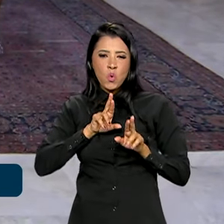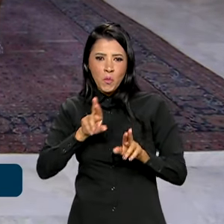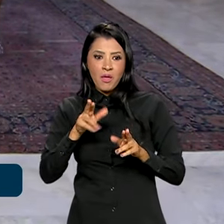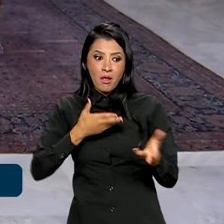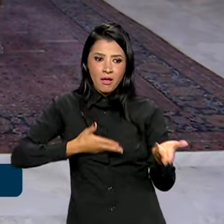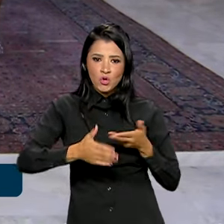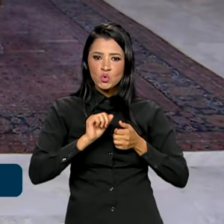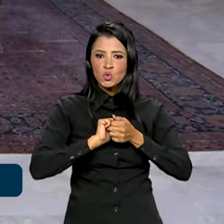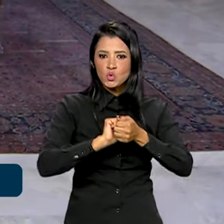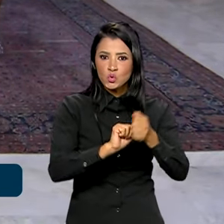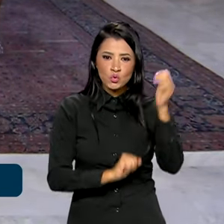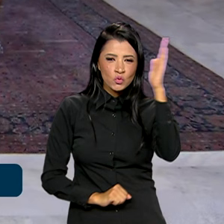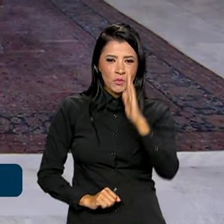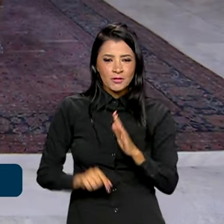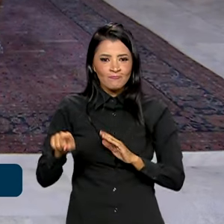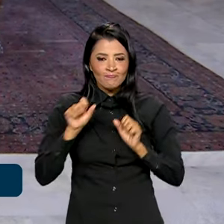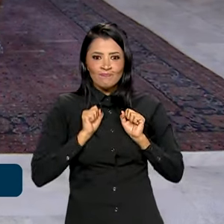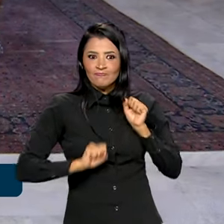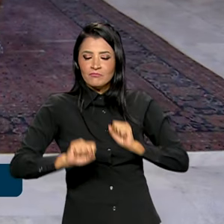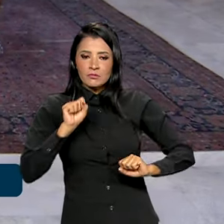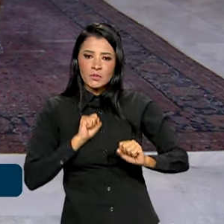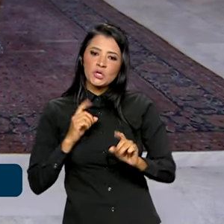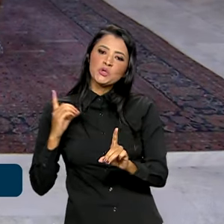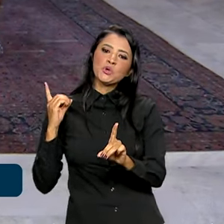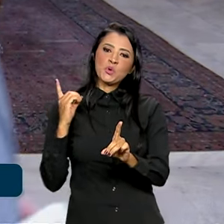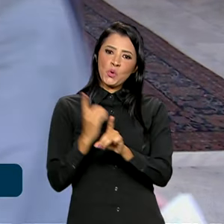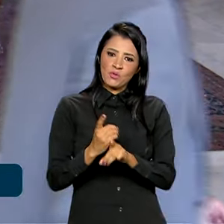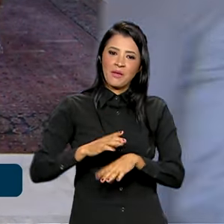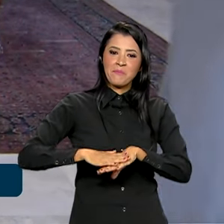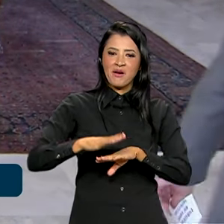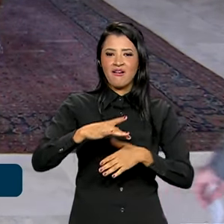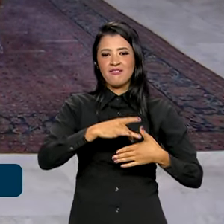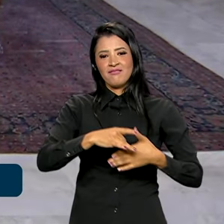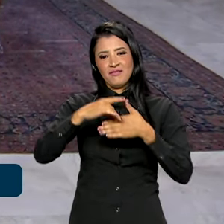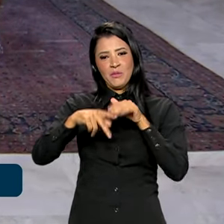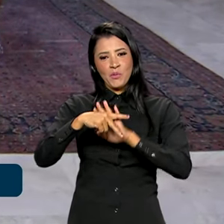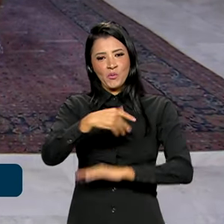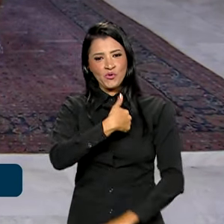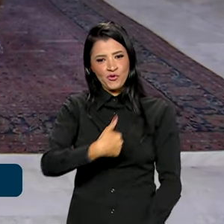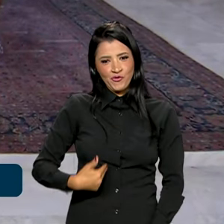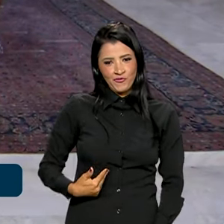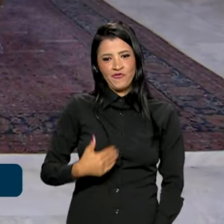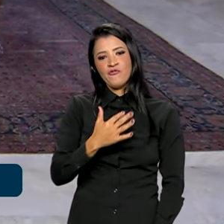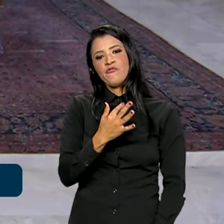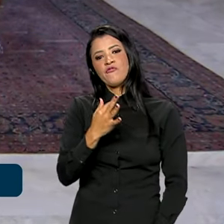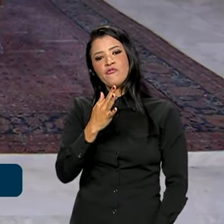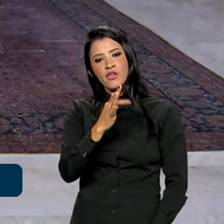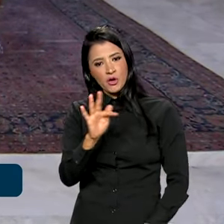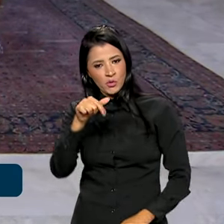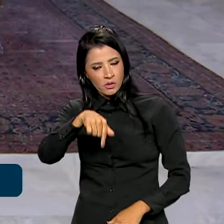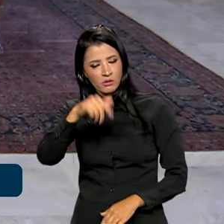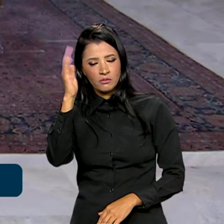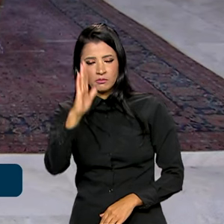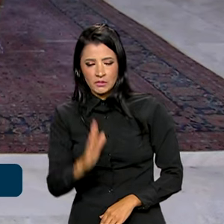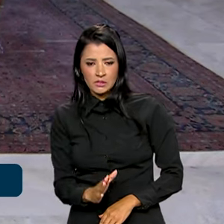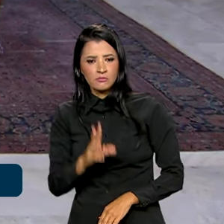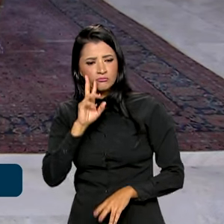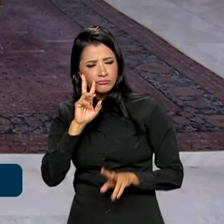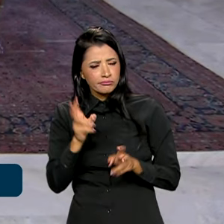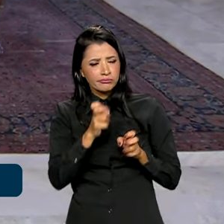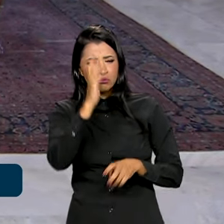o Brasil, está ansiosa para encontrar com mais líderes do governo brasileiro e que vê o Brasil